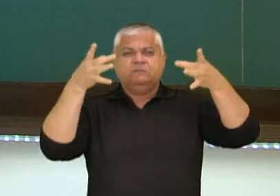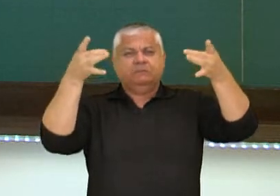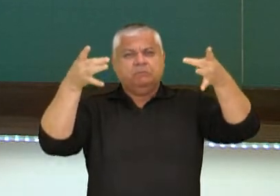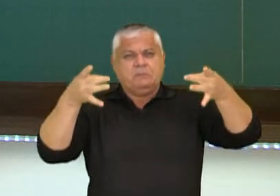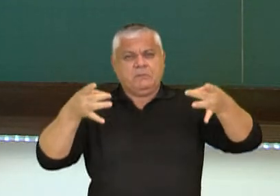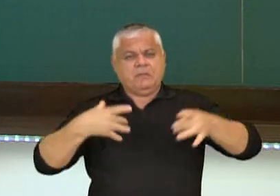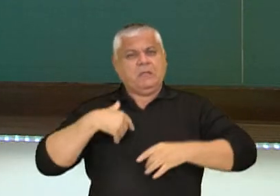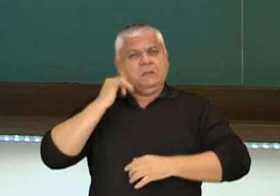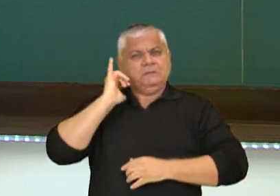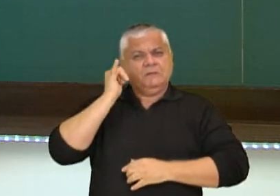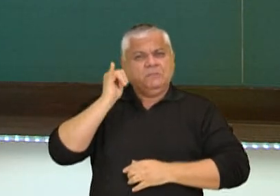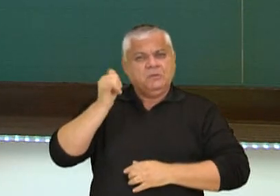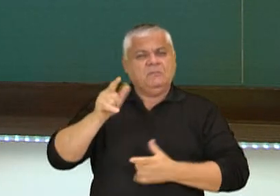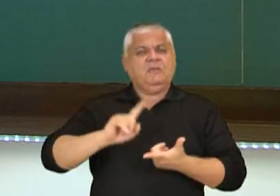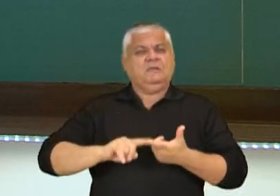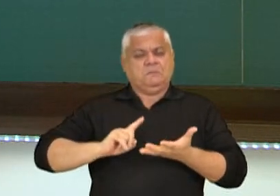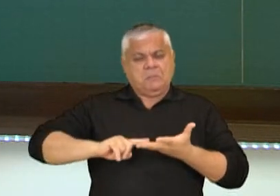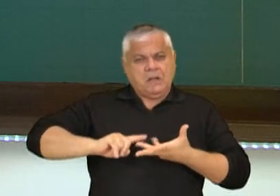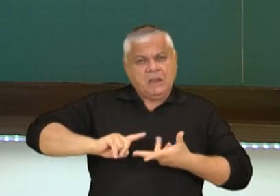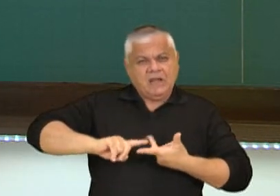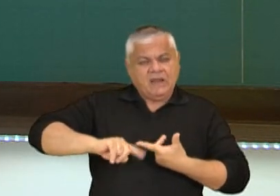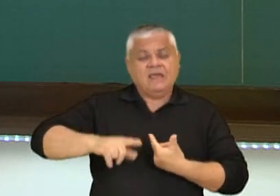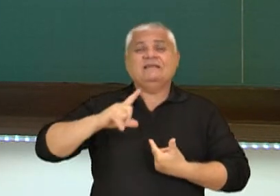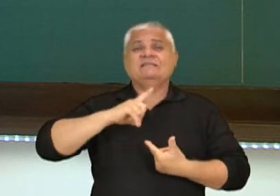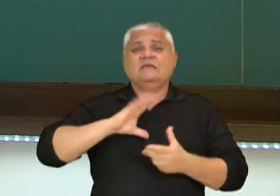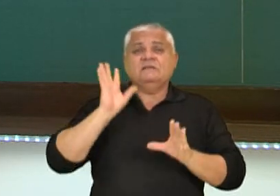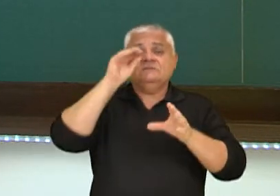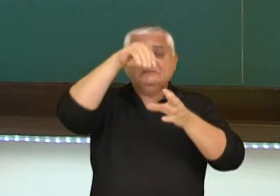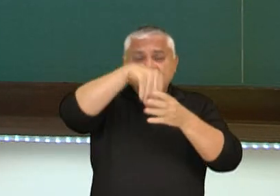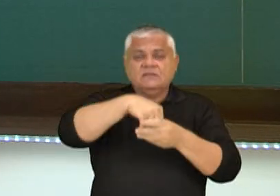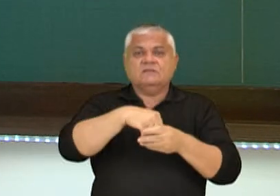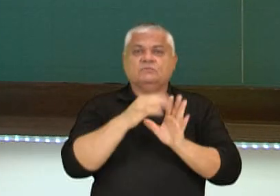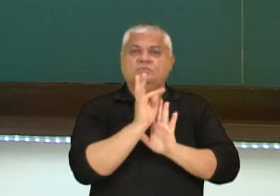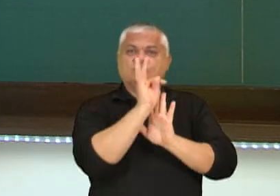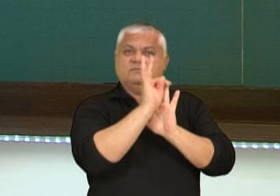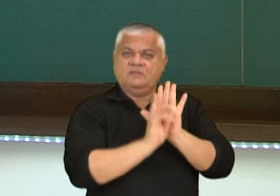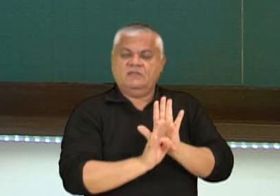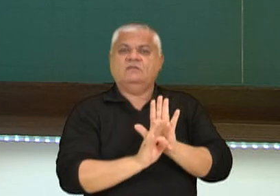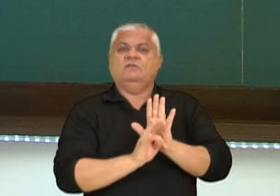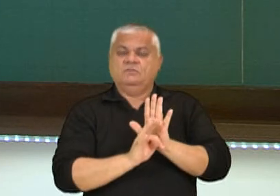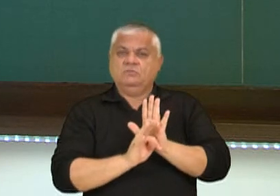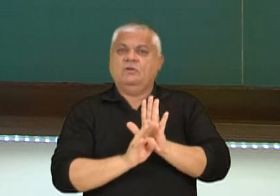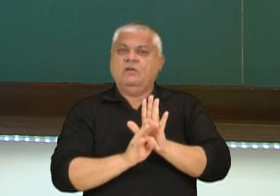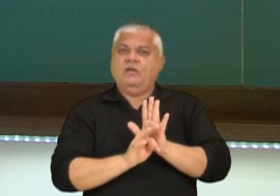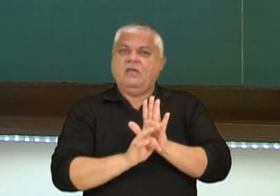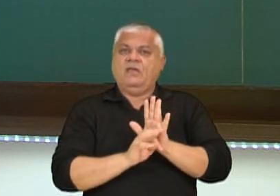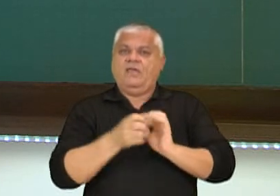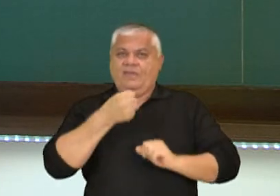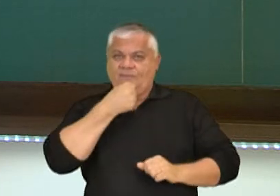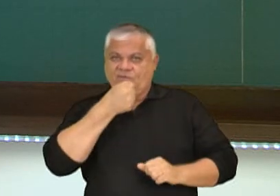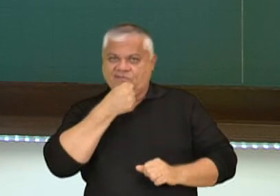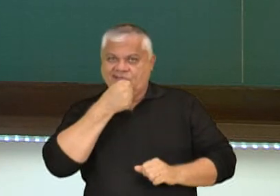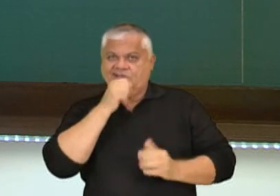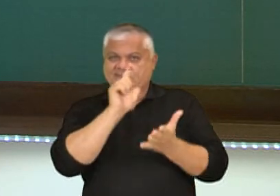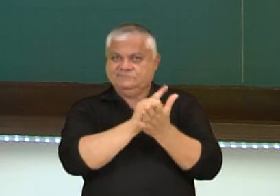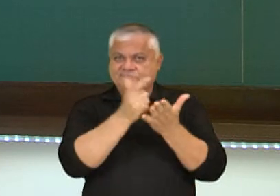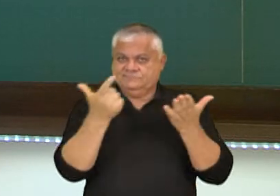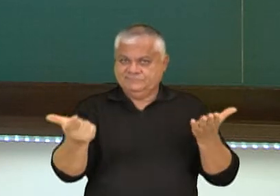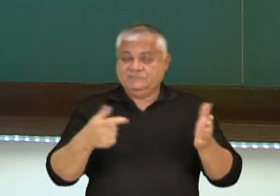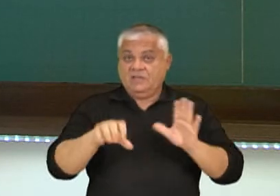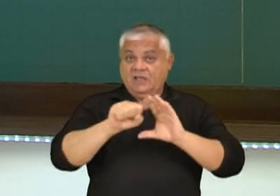depoimentos, dados. Tudo isso está presente dentro da reportagem. Tem características